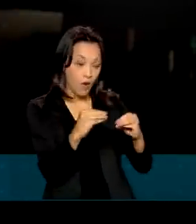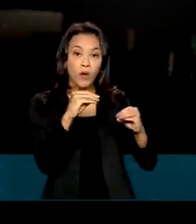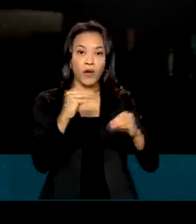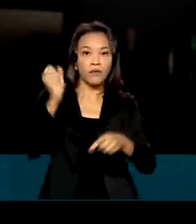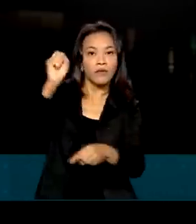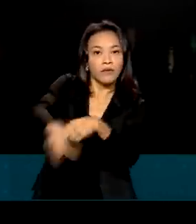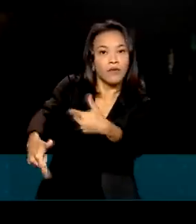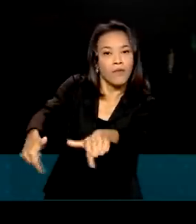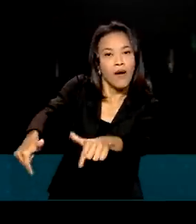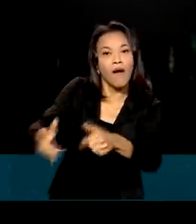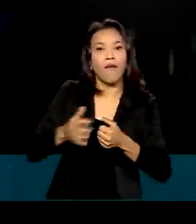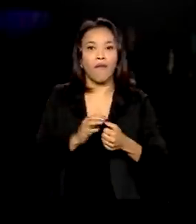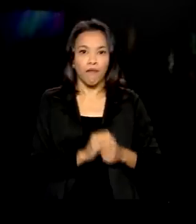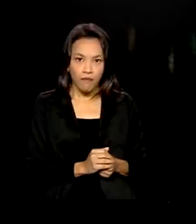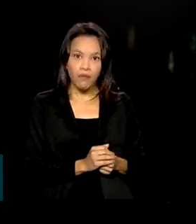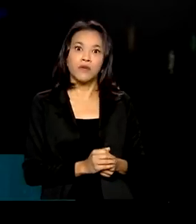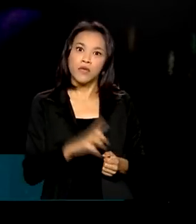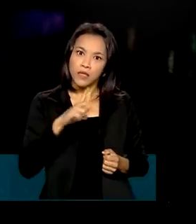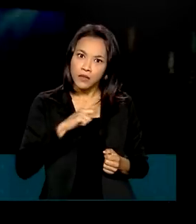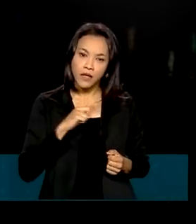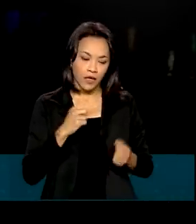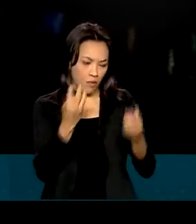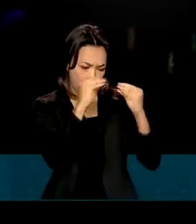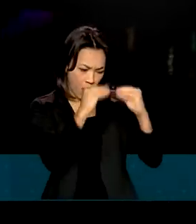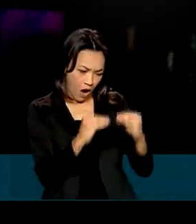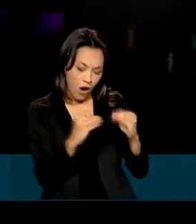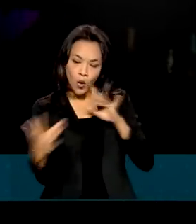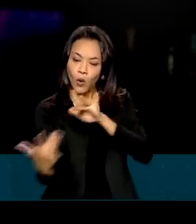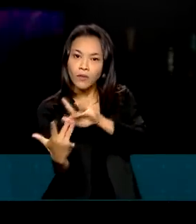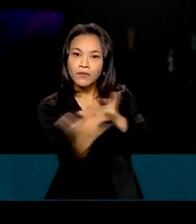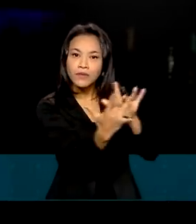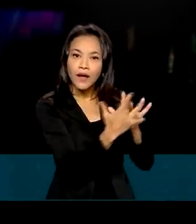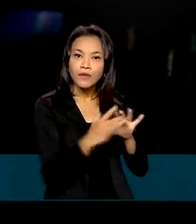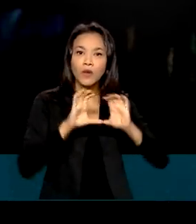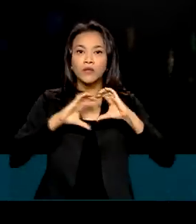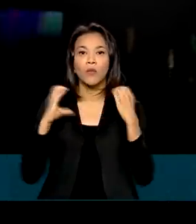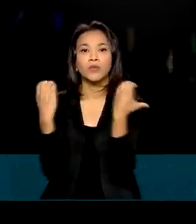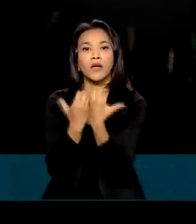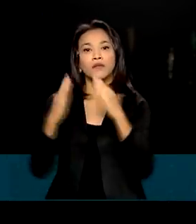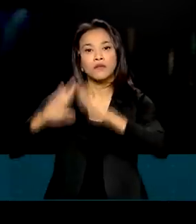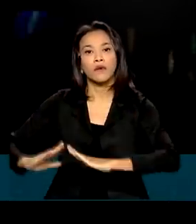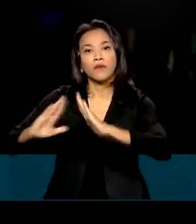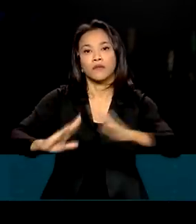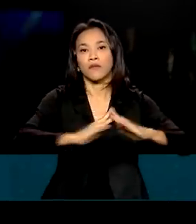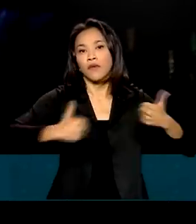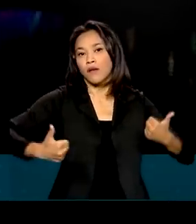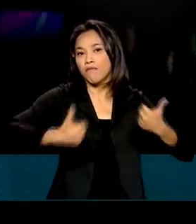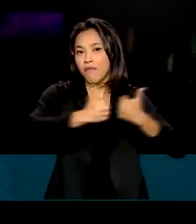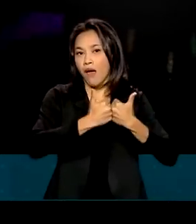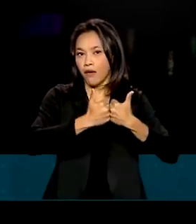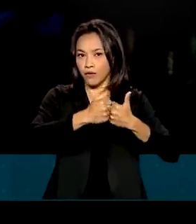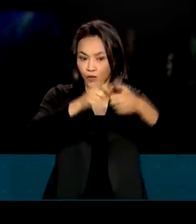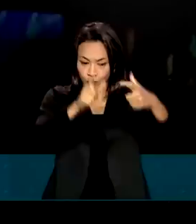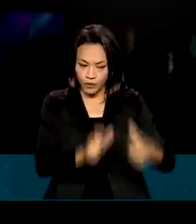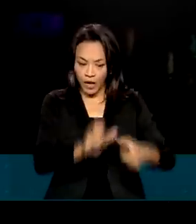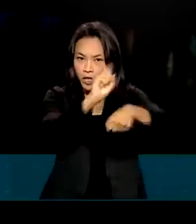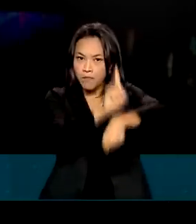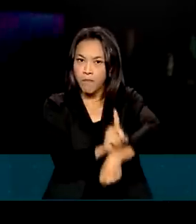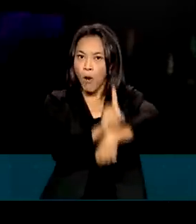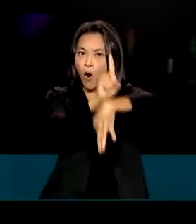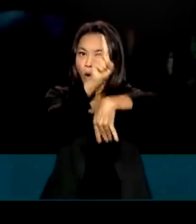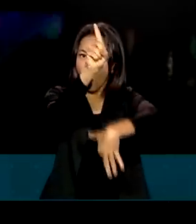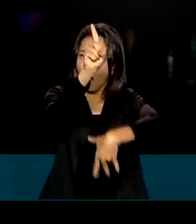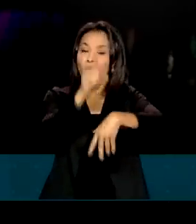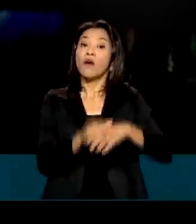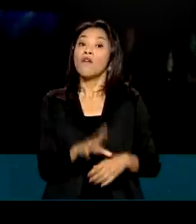muita interação com as comunidades de Alcântara. Então, a gente vê que a gente vai